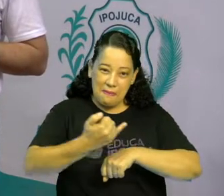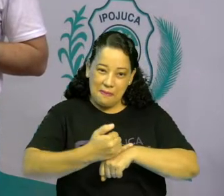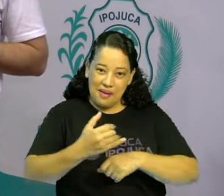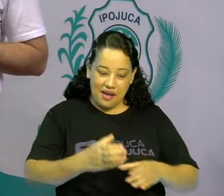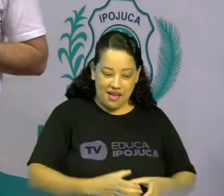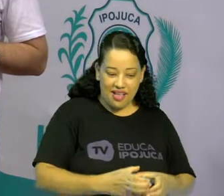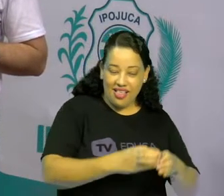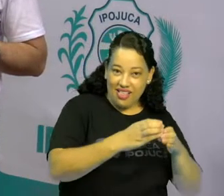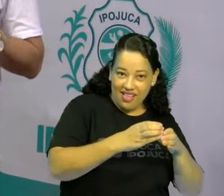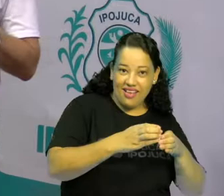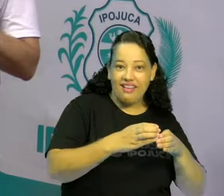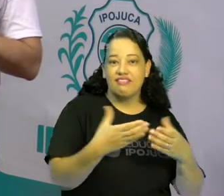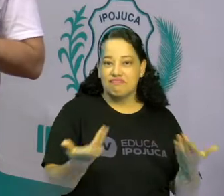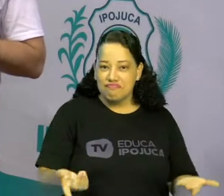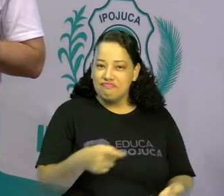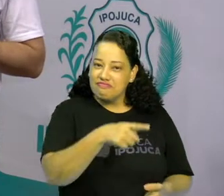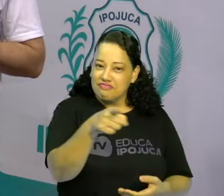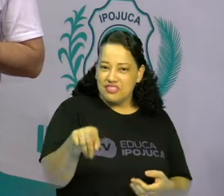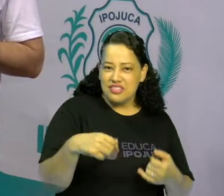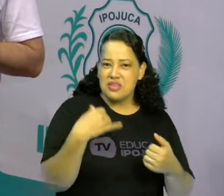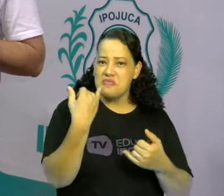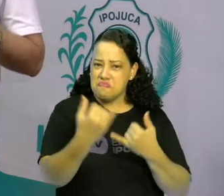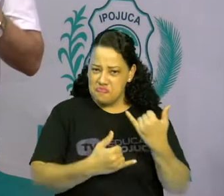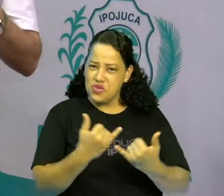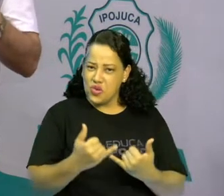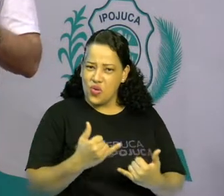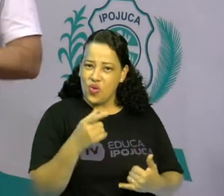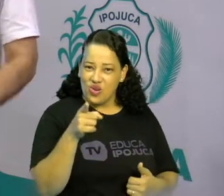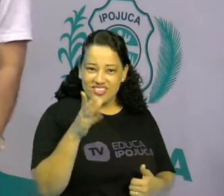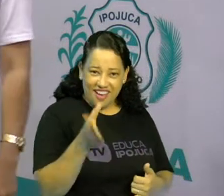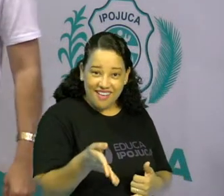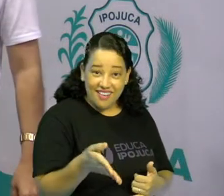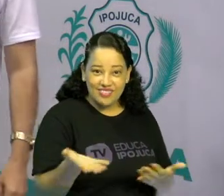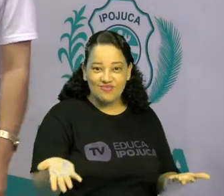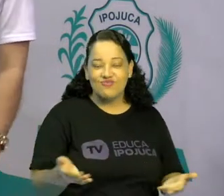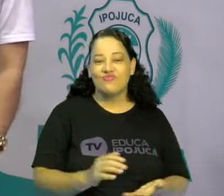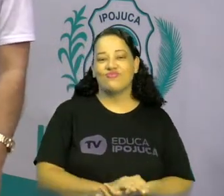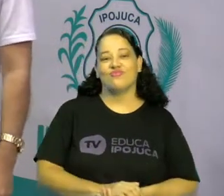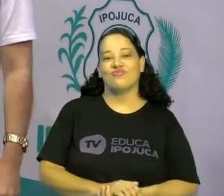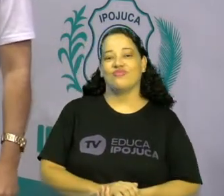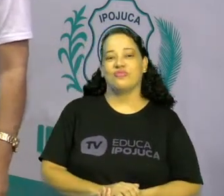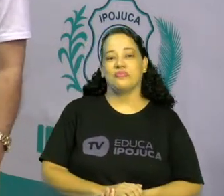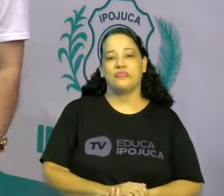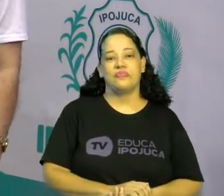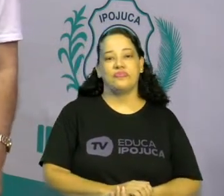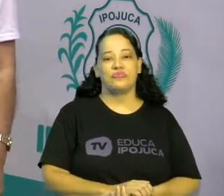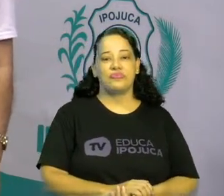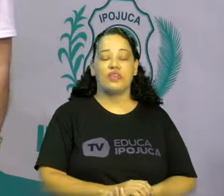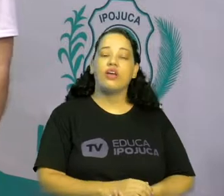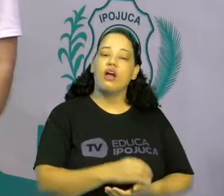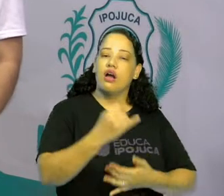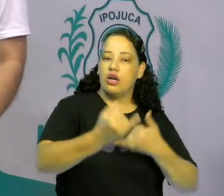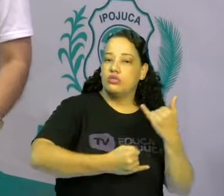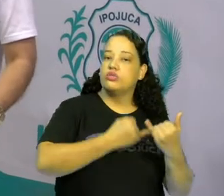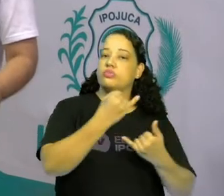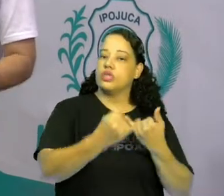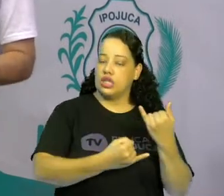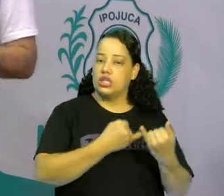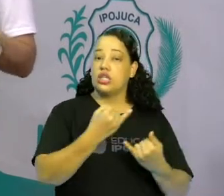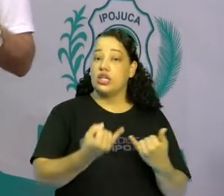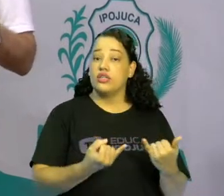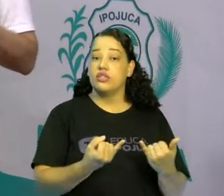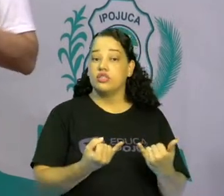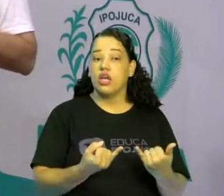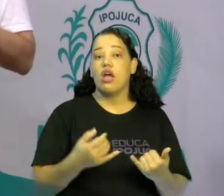brincou com essas brincadeiras? Algumas dessas brincadeiras? Legal! Bom, as brincadeiras, elas